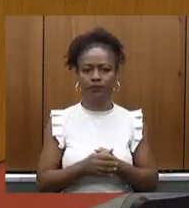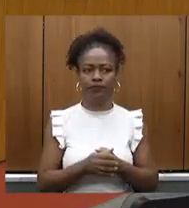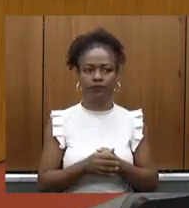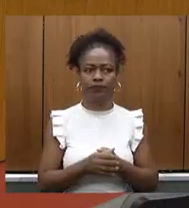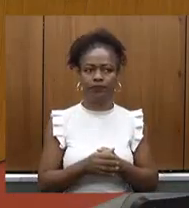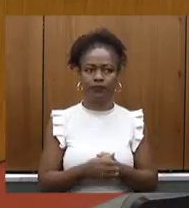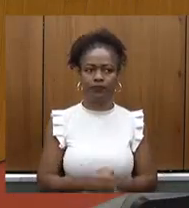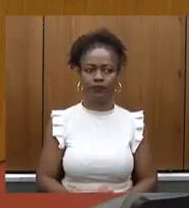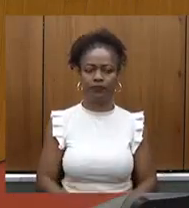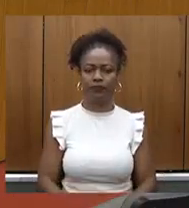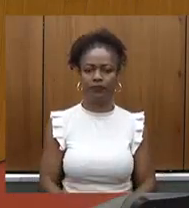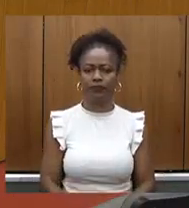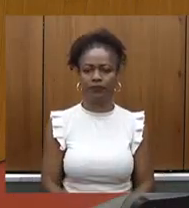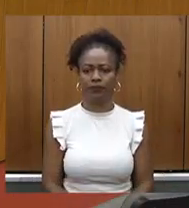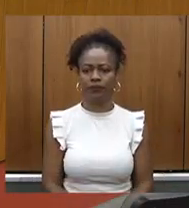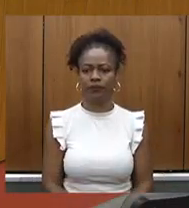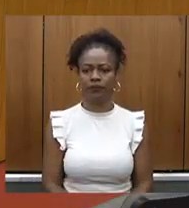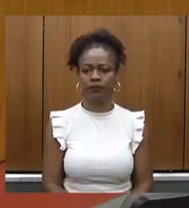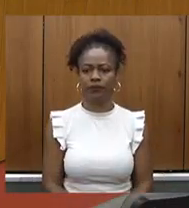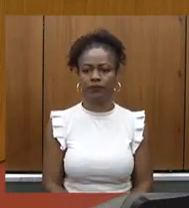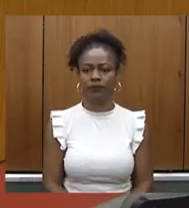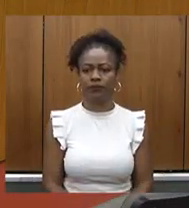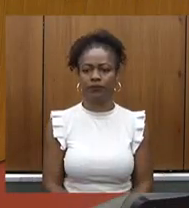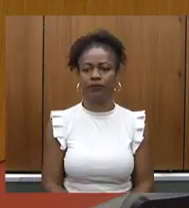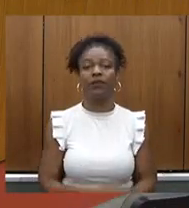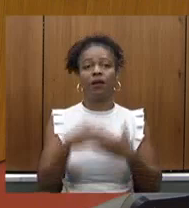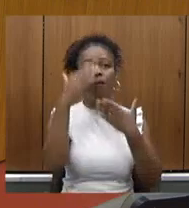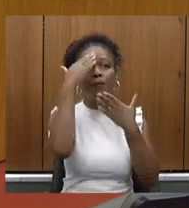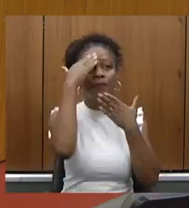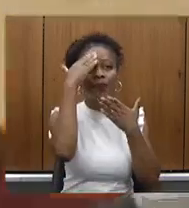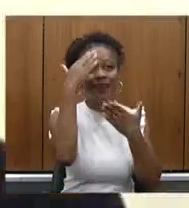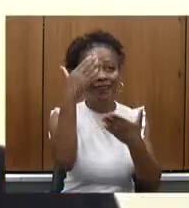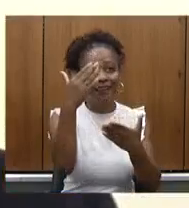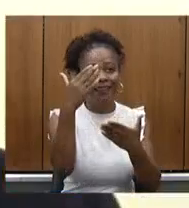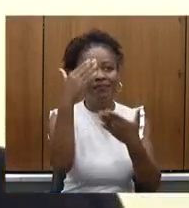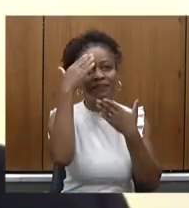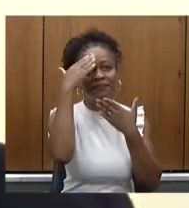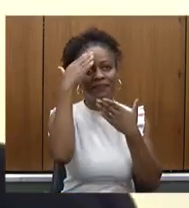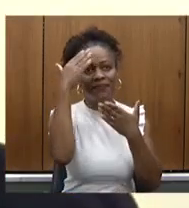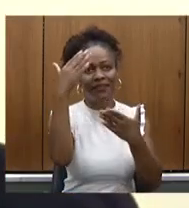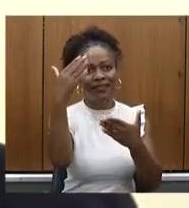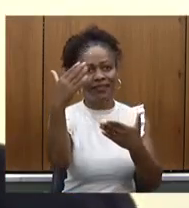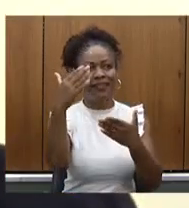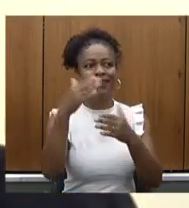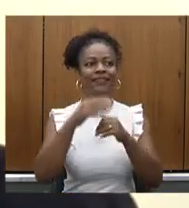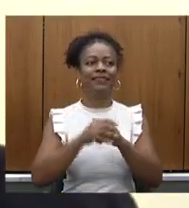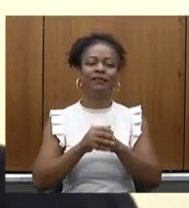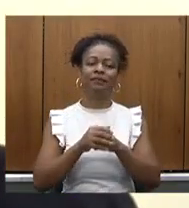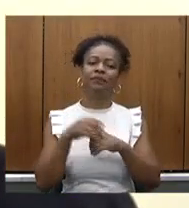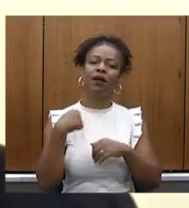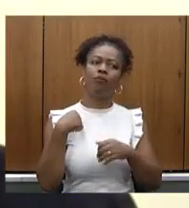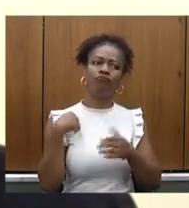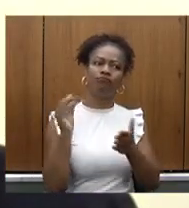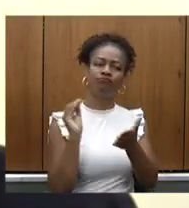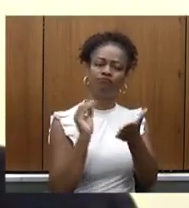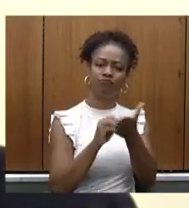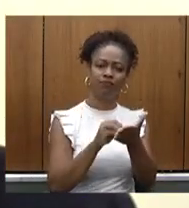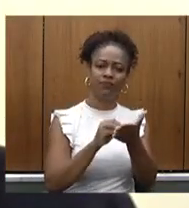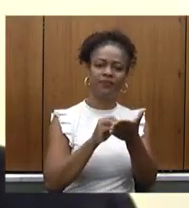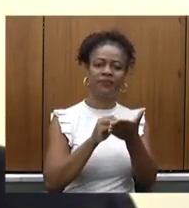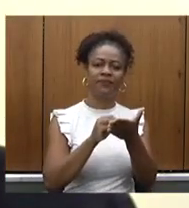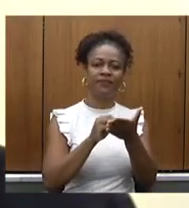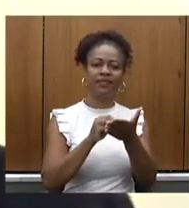muito obrigado muito obrigado deputada Beatriz eu quero registrar a presença do deputado Antônio